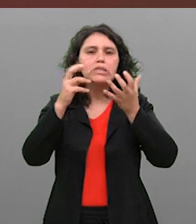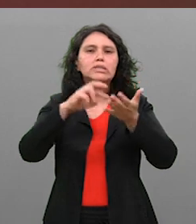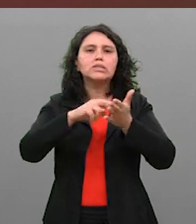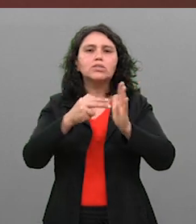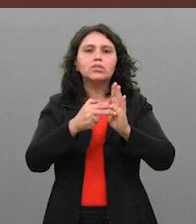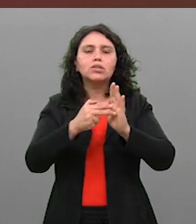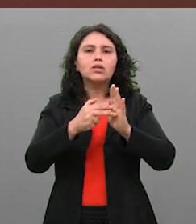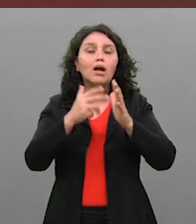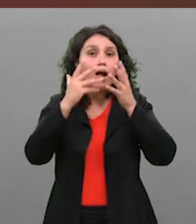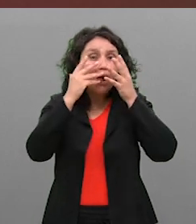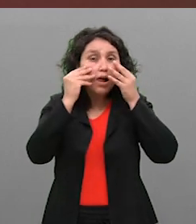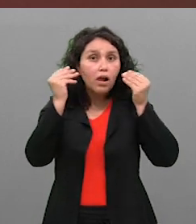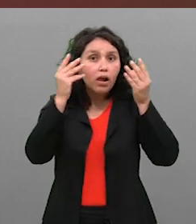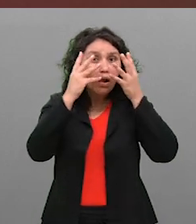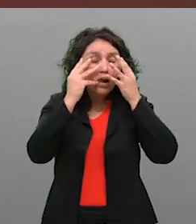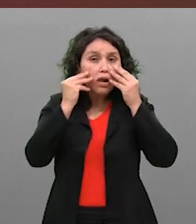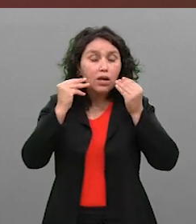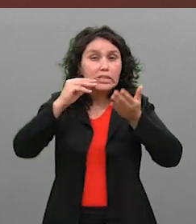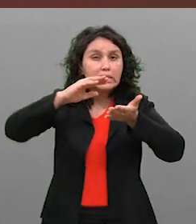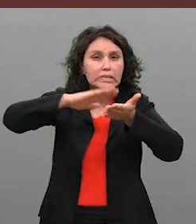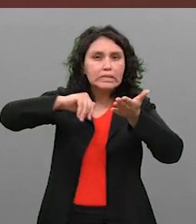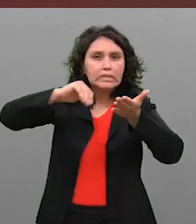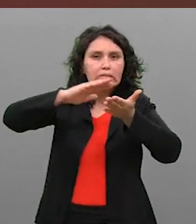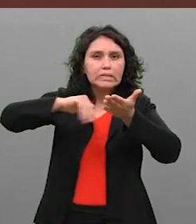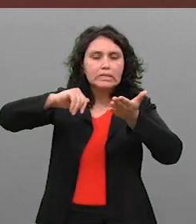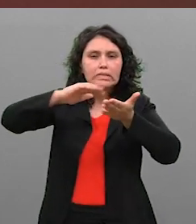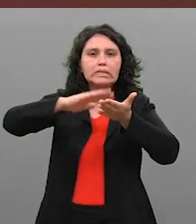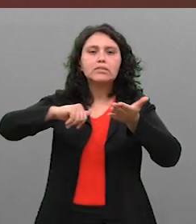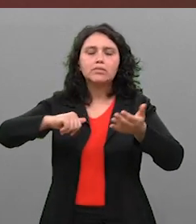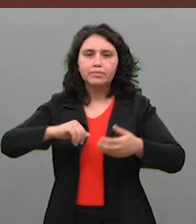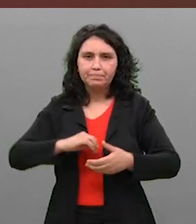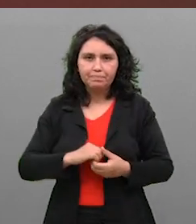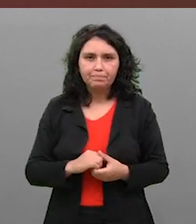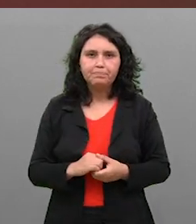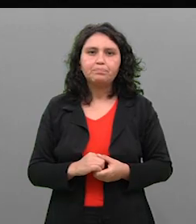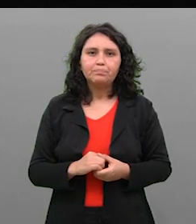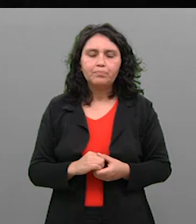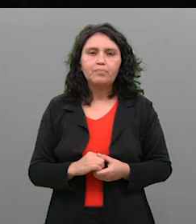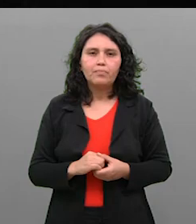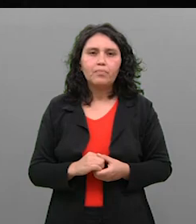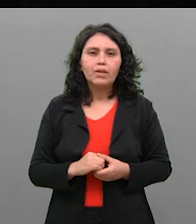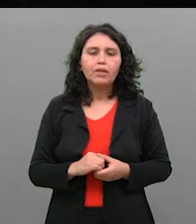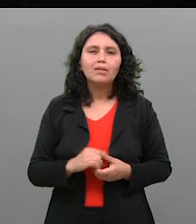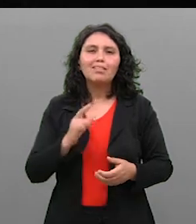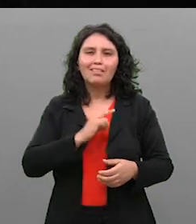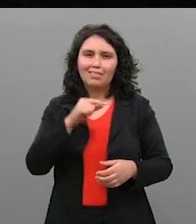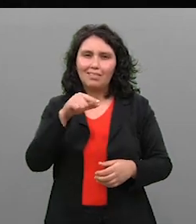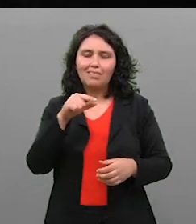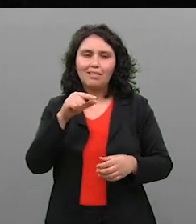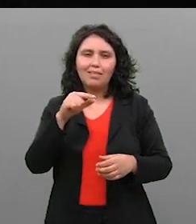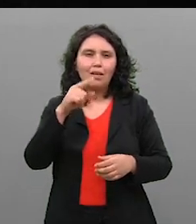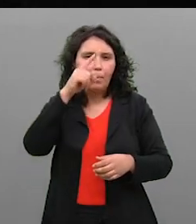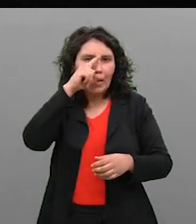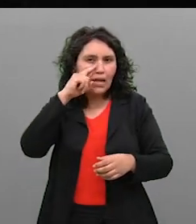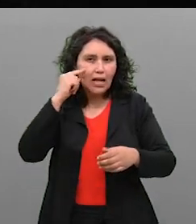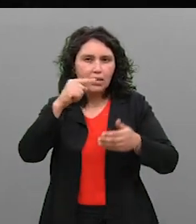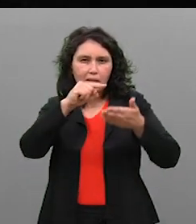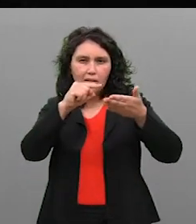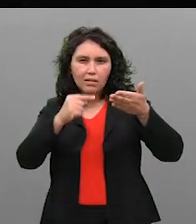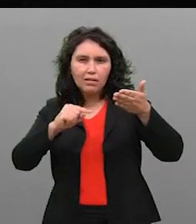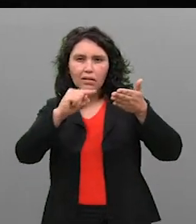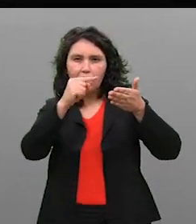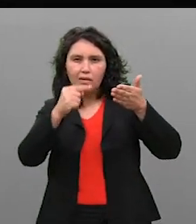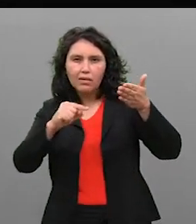descolamento de toda a parte de cima da pele. Se vocês olharem bem, essa parte amarelinha que aparece aqui nessa